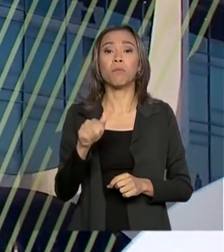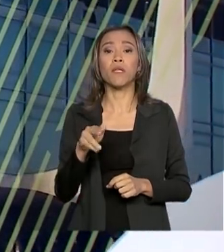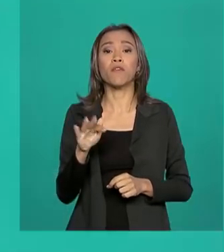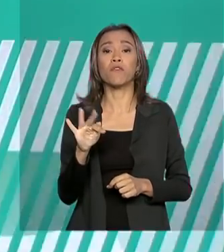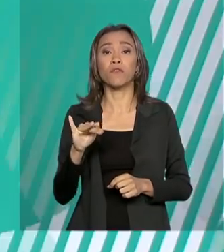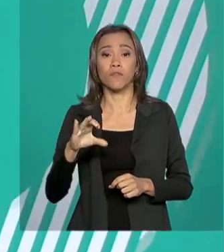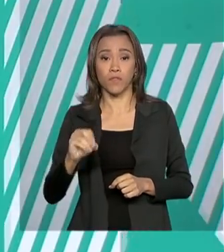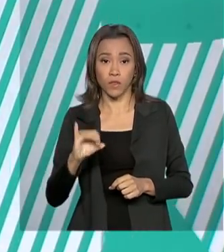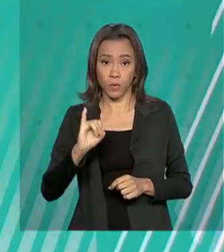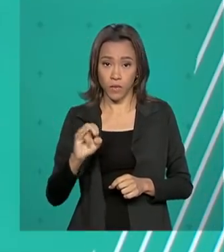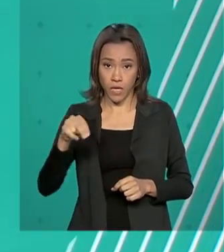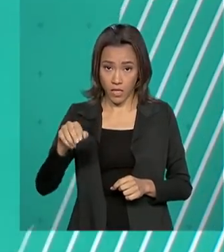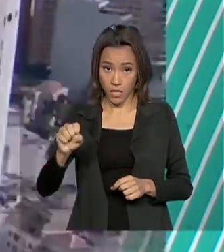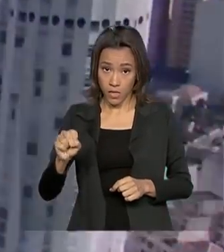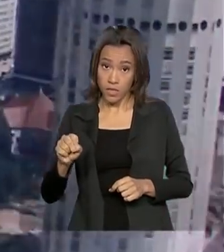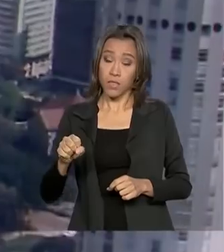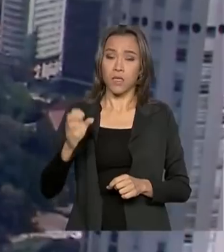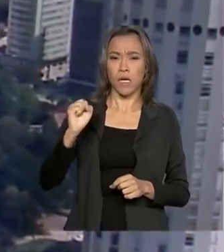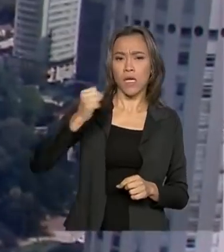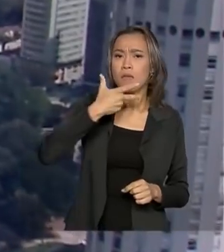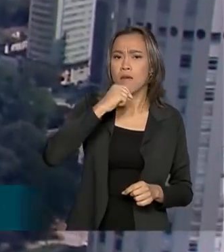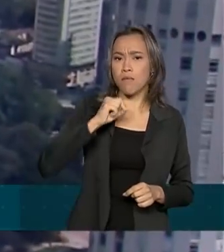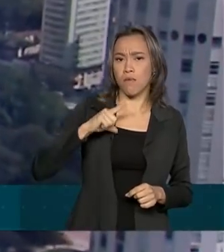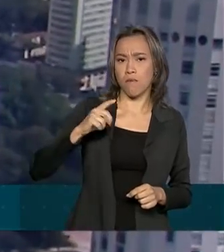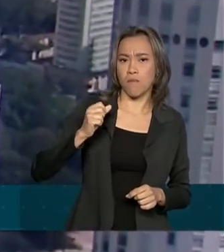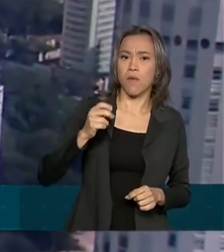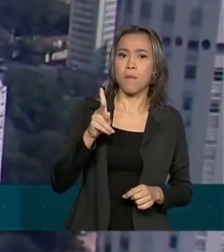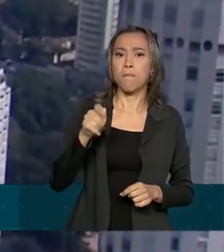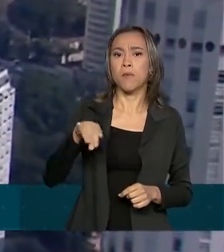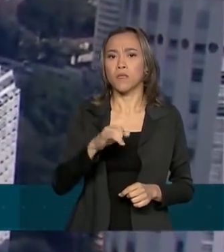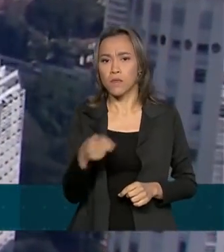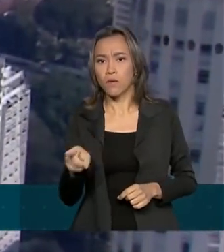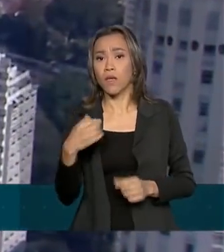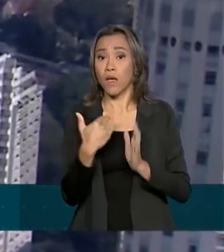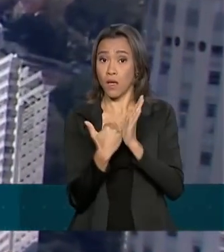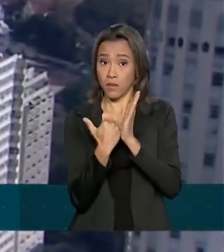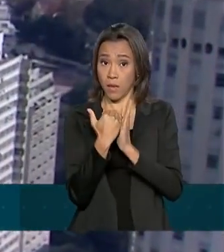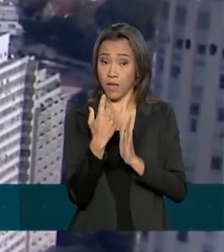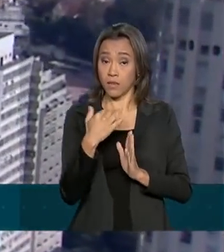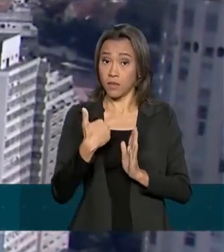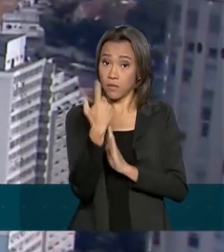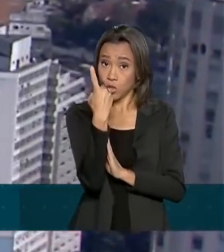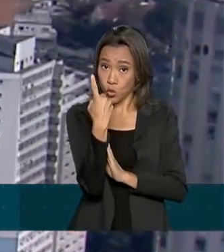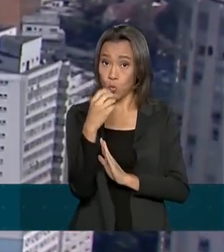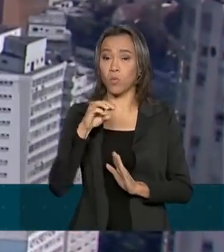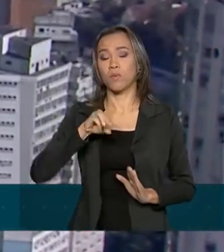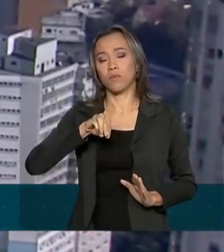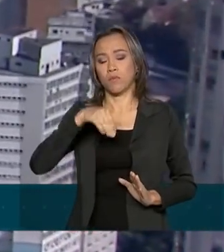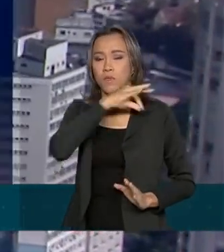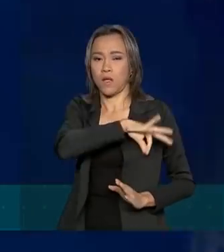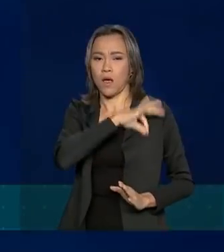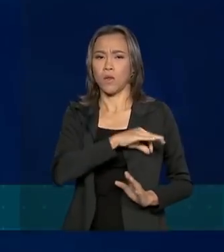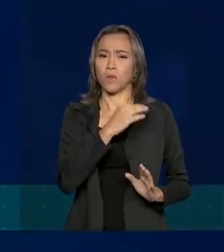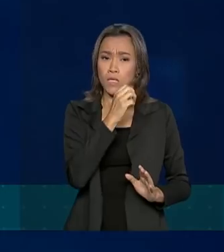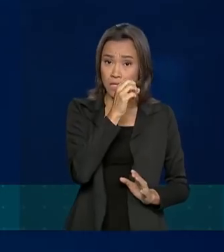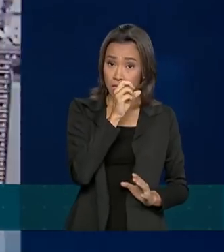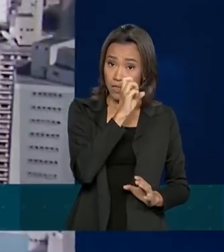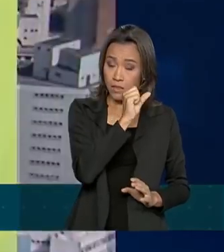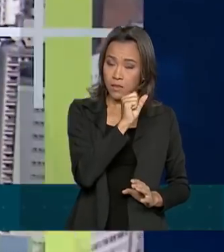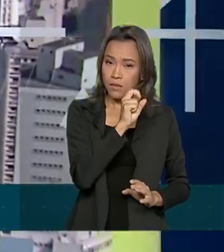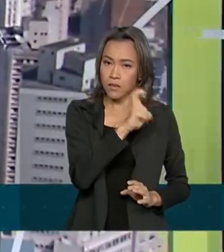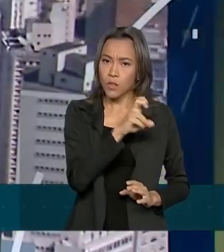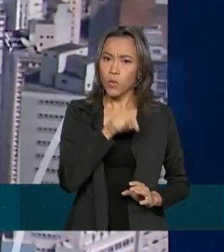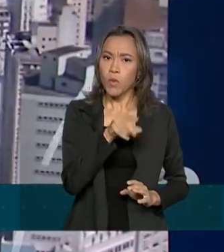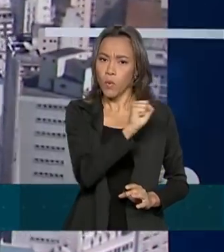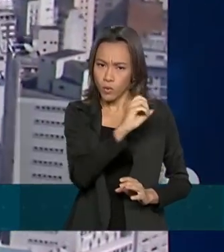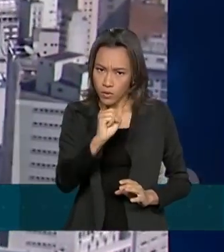pensionistas que recebem acima de um salário mínimo. Assim, o teto do INSS passa de R$.800 para